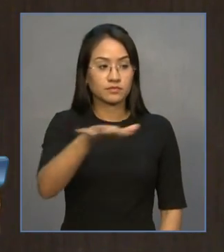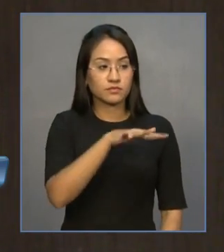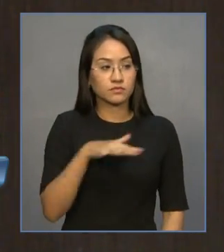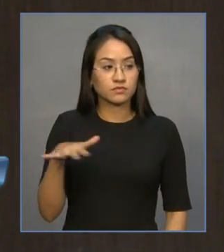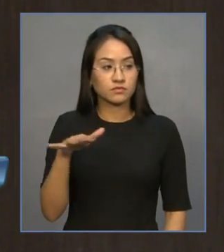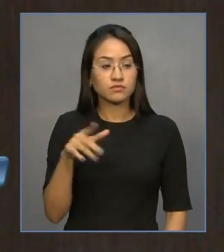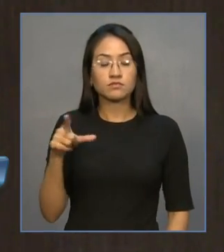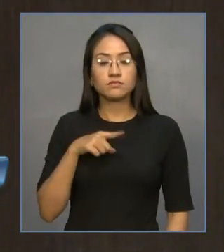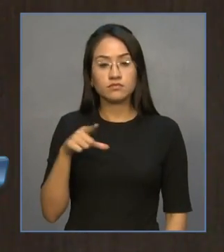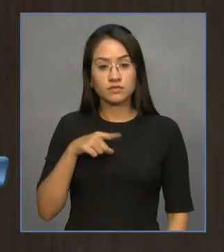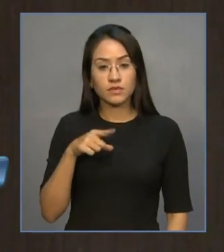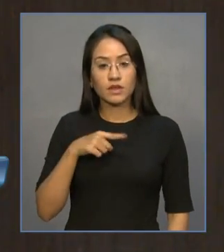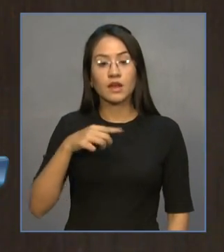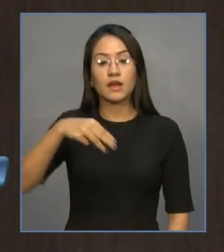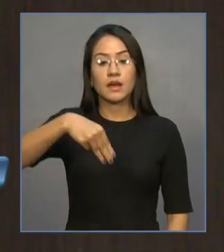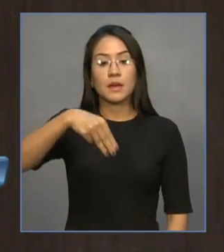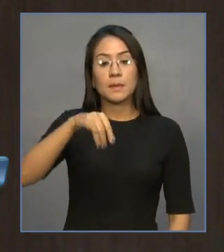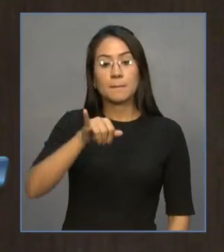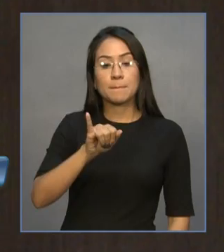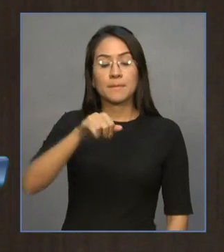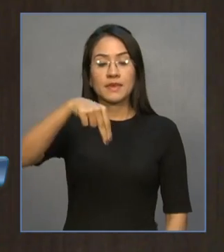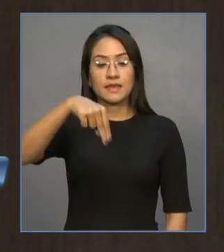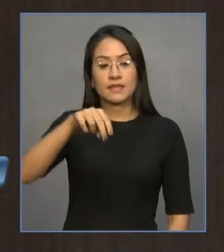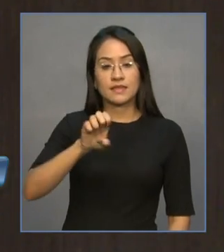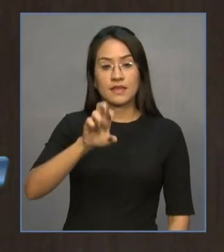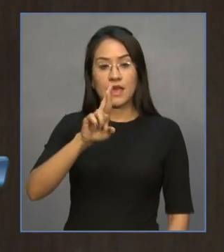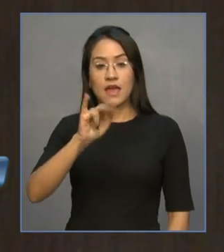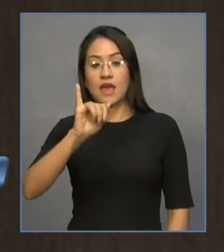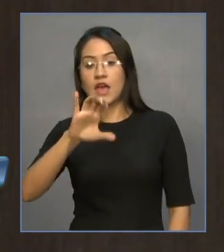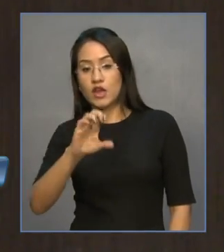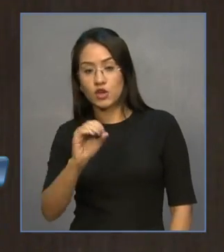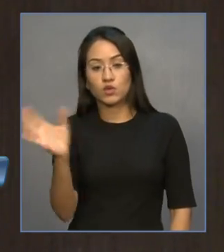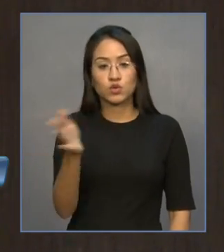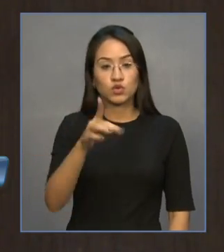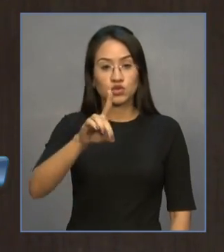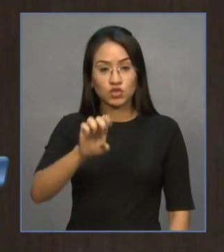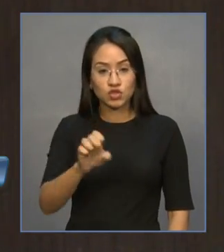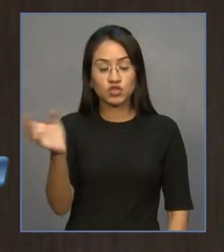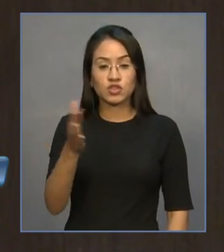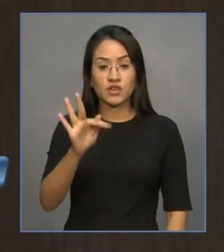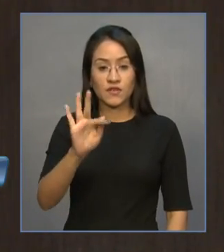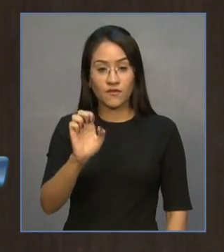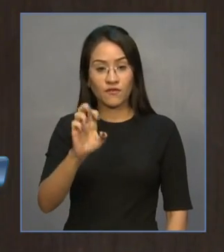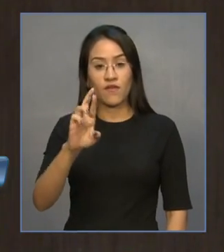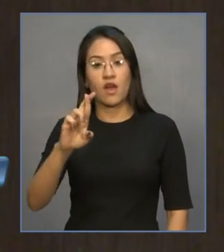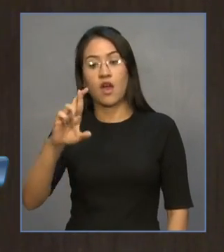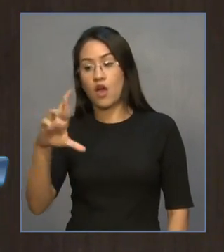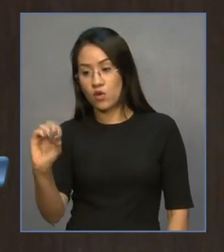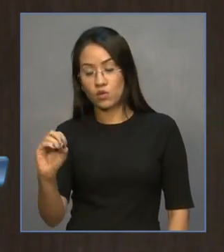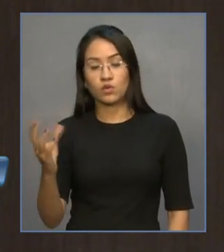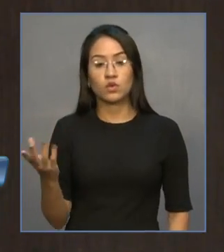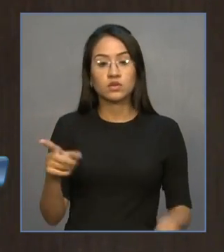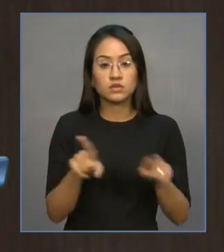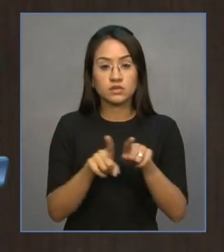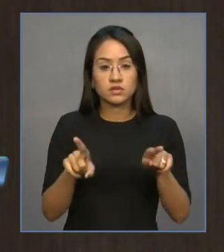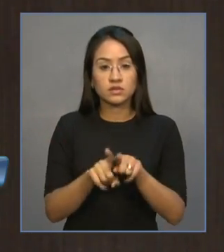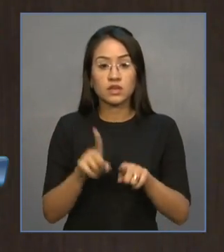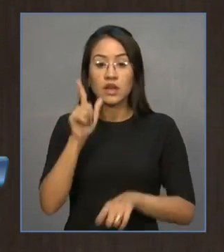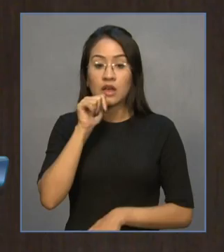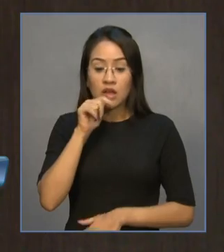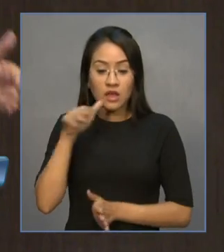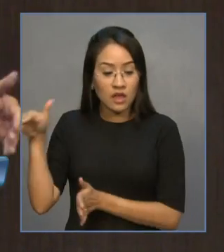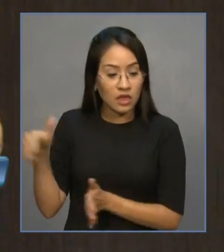minério de ferro que são lançados na atmosfera, causando infecção respiratória, mas, sobretudo, pela poluição do Rio Poti,